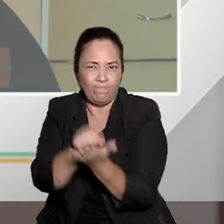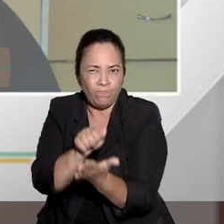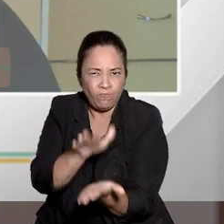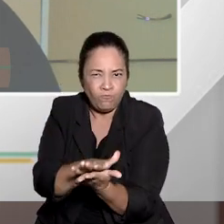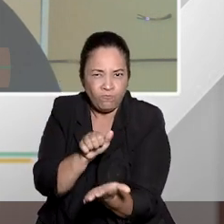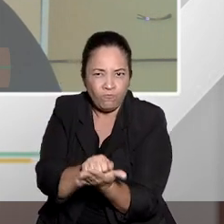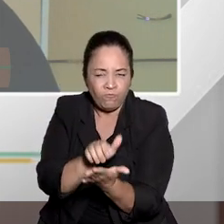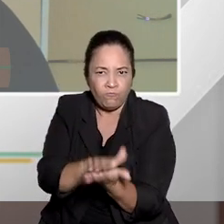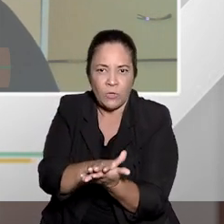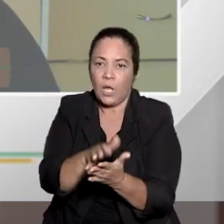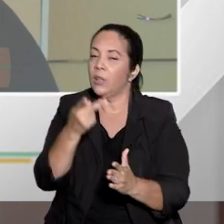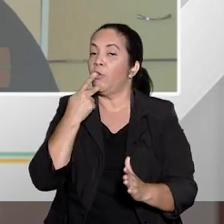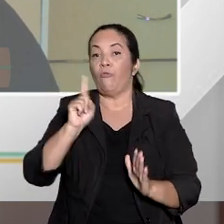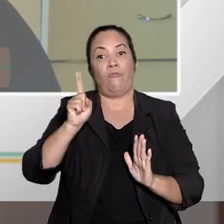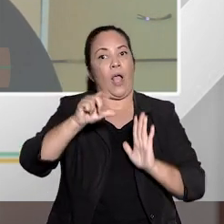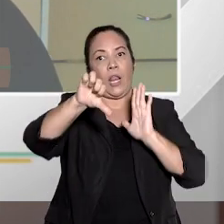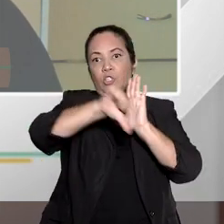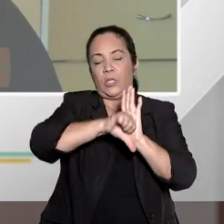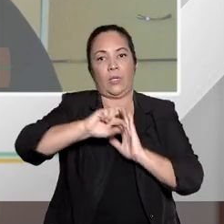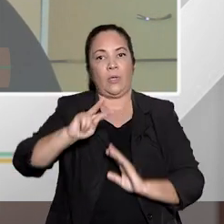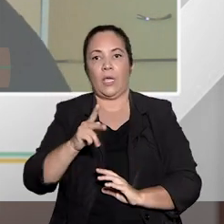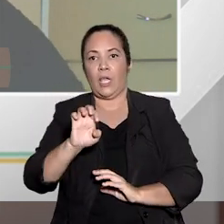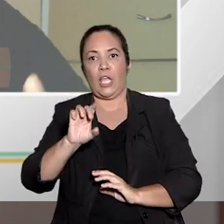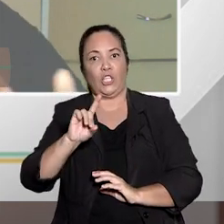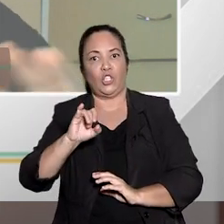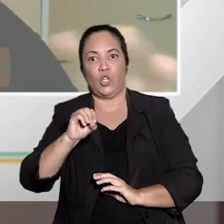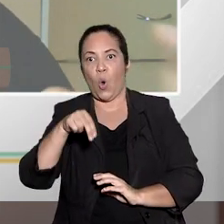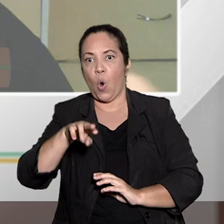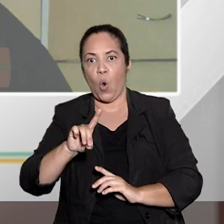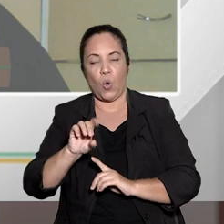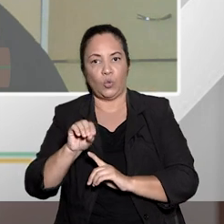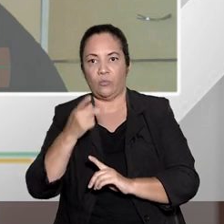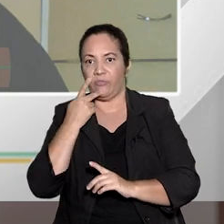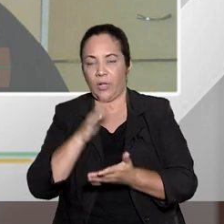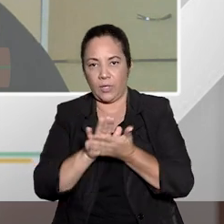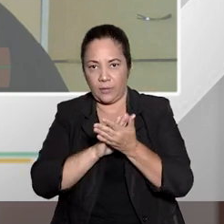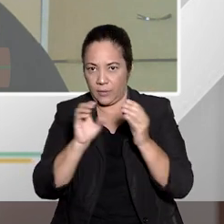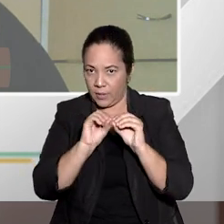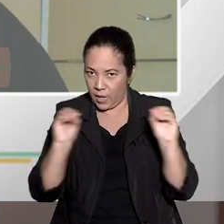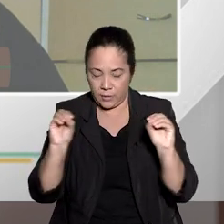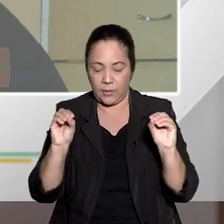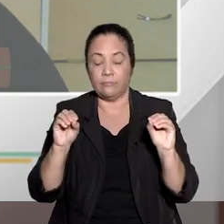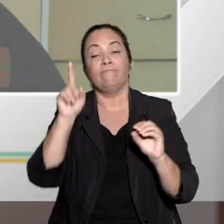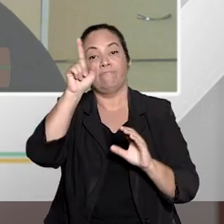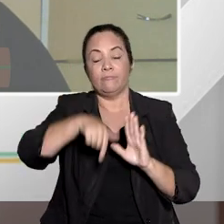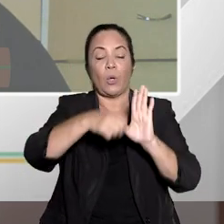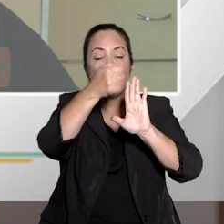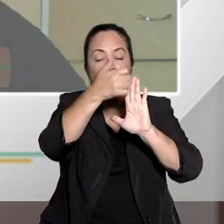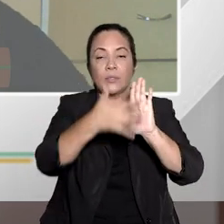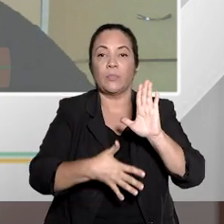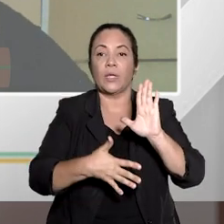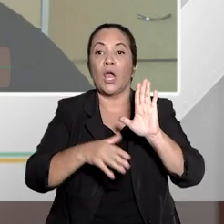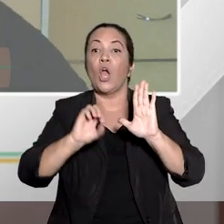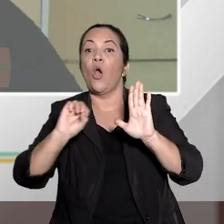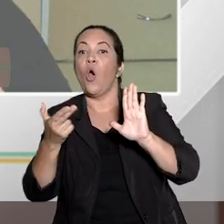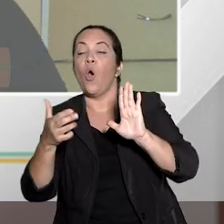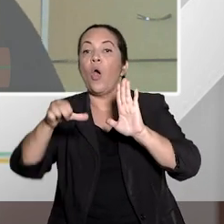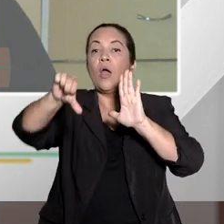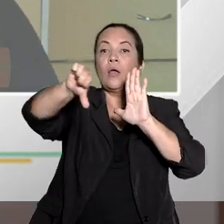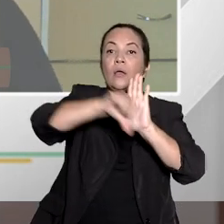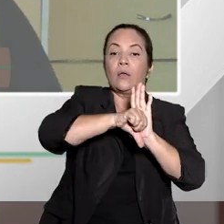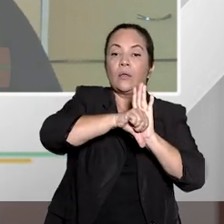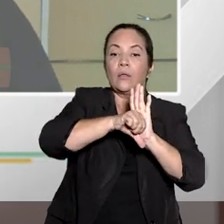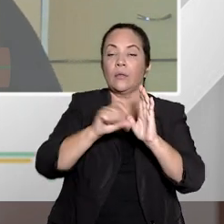não se fala de crime hediondo, fala de crime com violência ou grave ameaça, então dá uma amplitude maior ali, ou quando o crime é